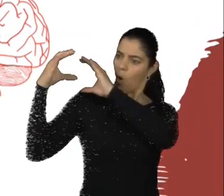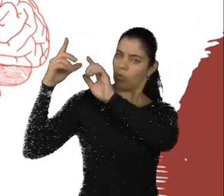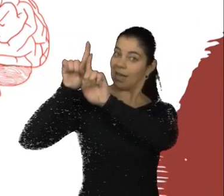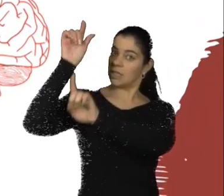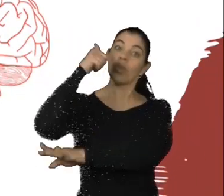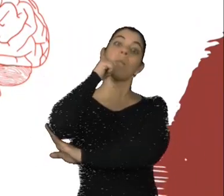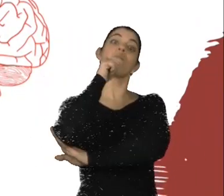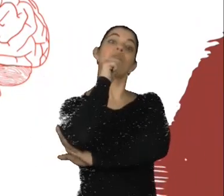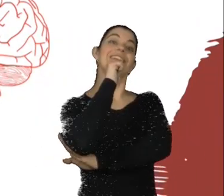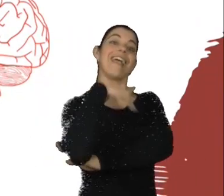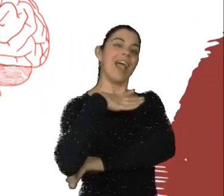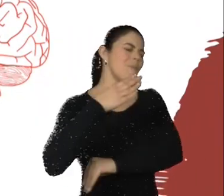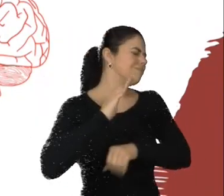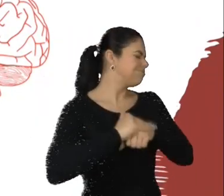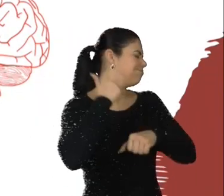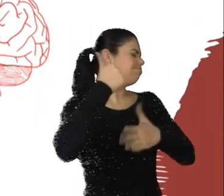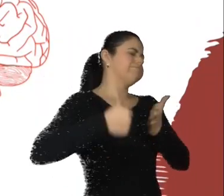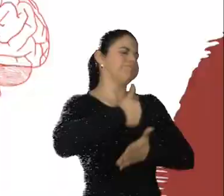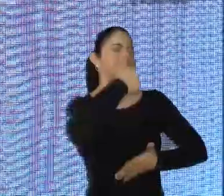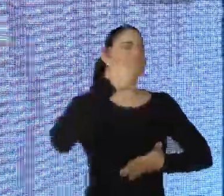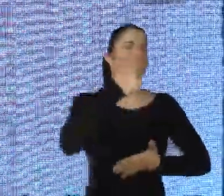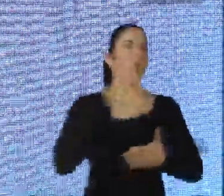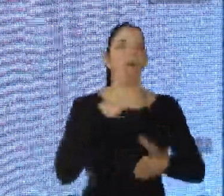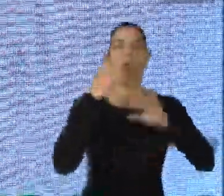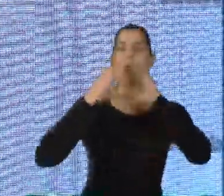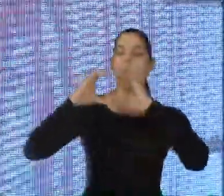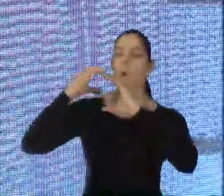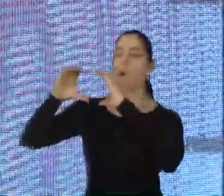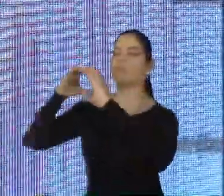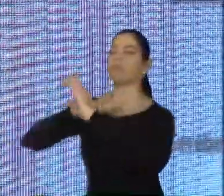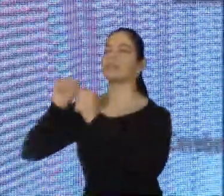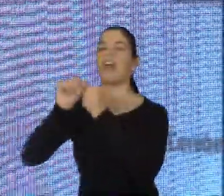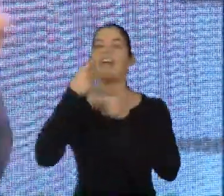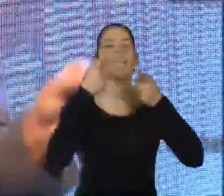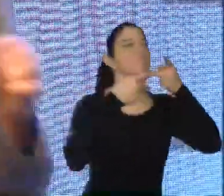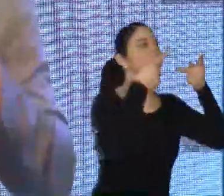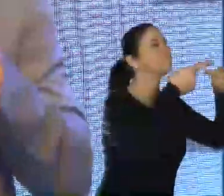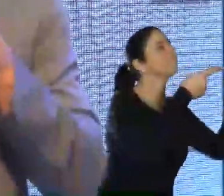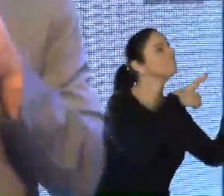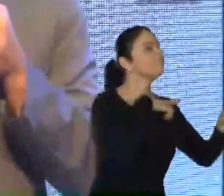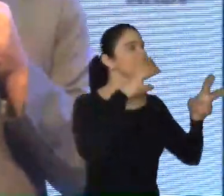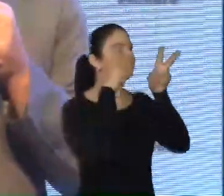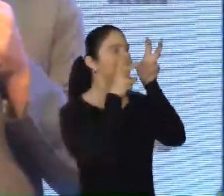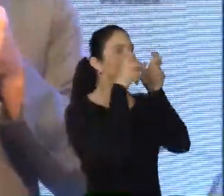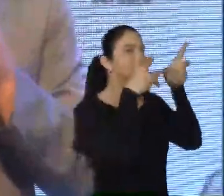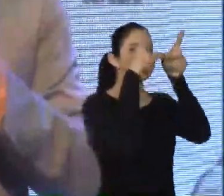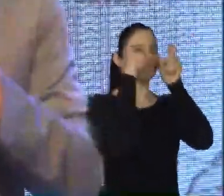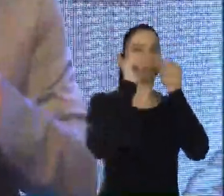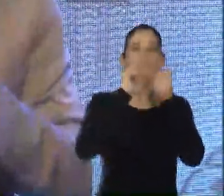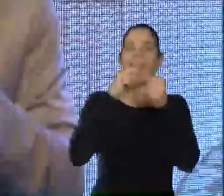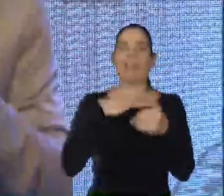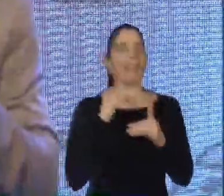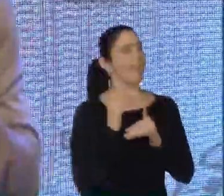mulheres é mais enriquecida conhecida através da sua comunicação entre o hemisfério cerebral direito e o esquerdo, o que confere habilidades